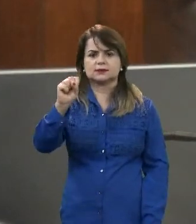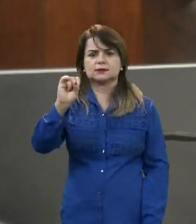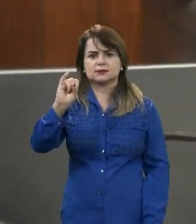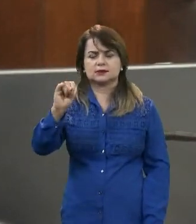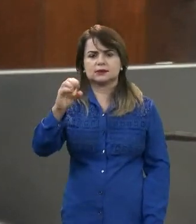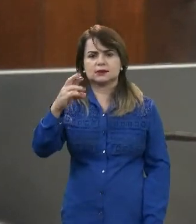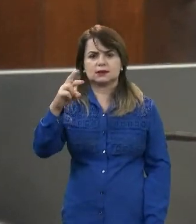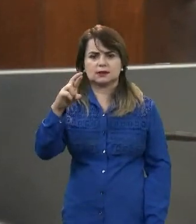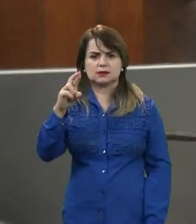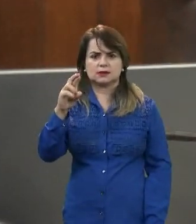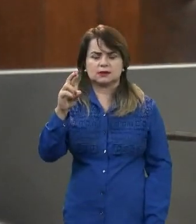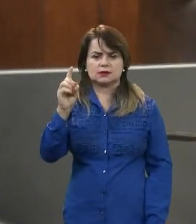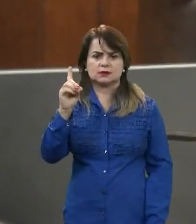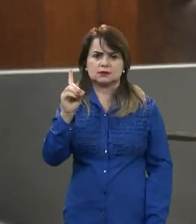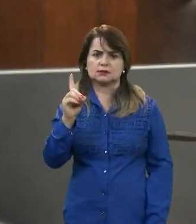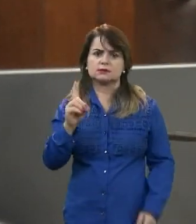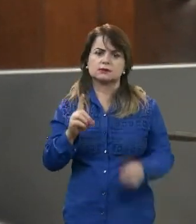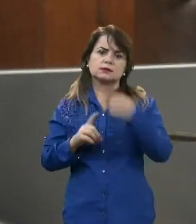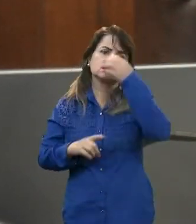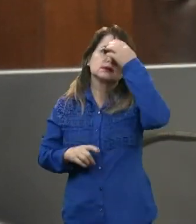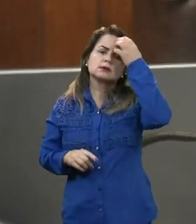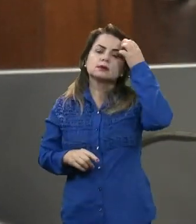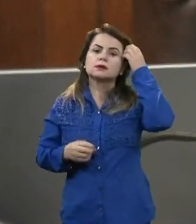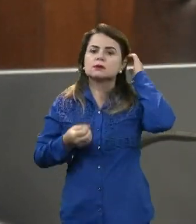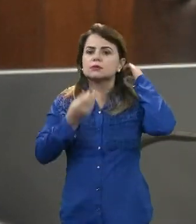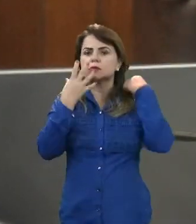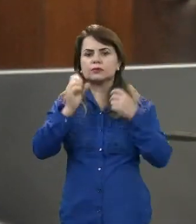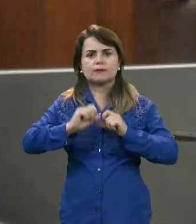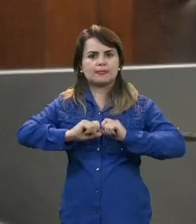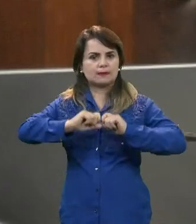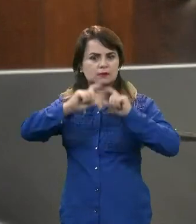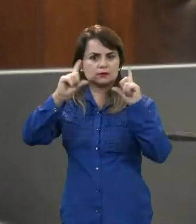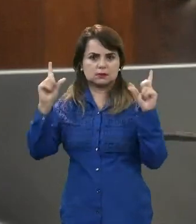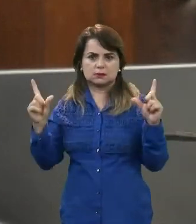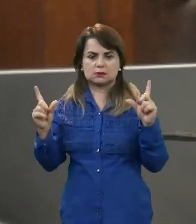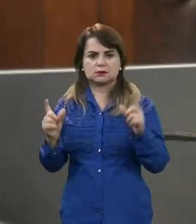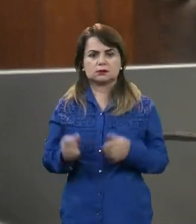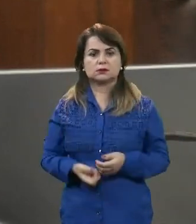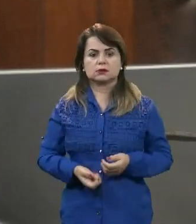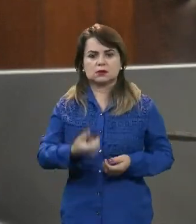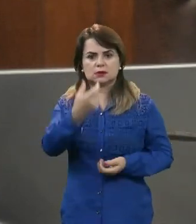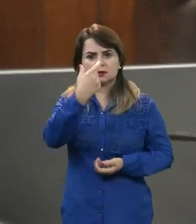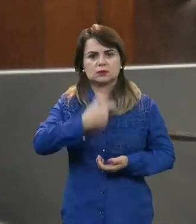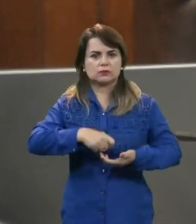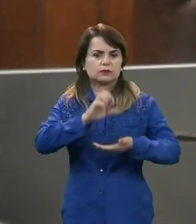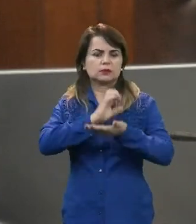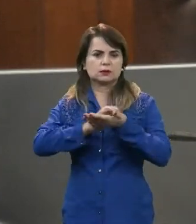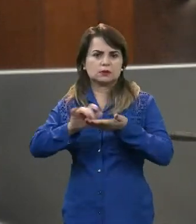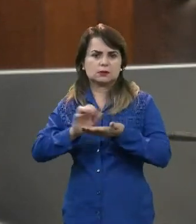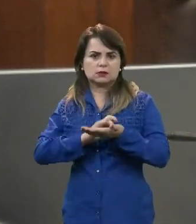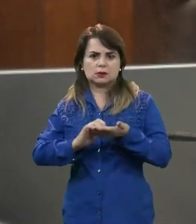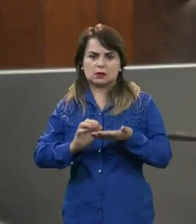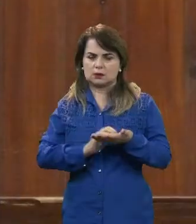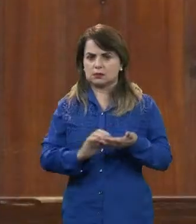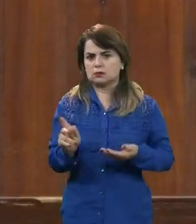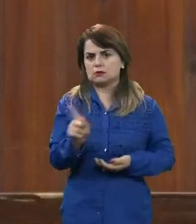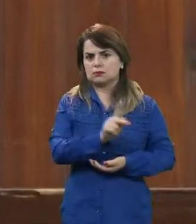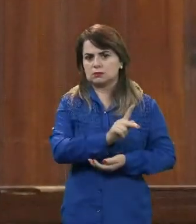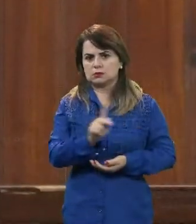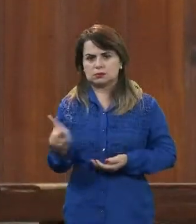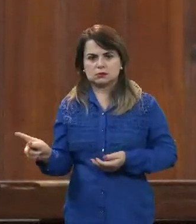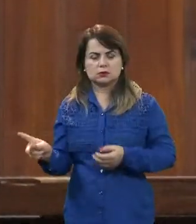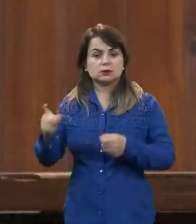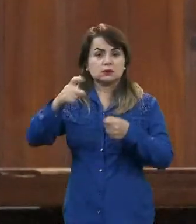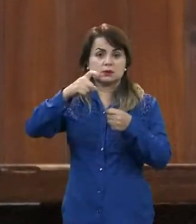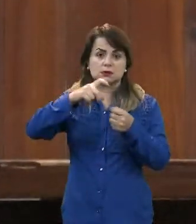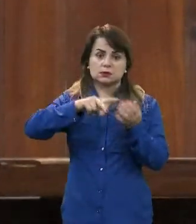Bom dia, quero saudá-lo, secretário municipal, presidente do sindicato também. Agradecer